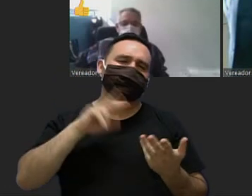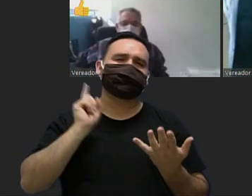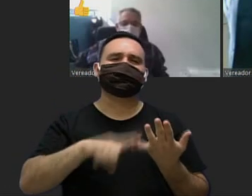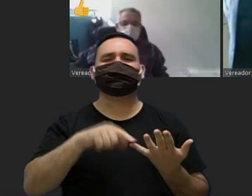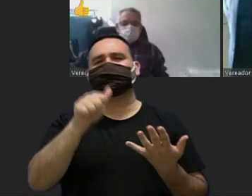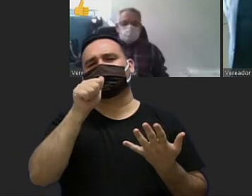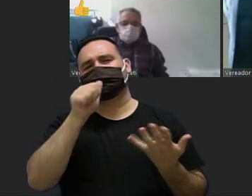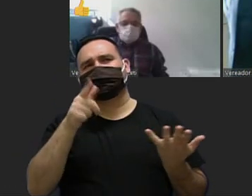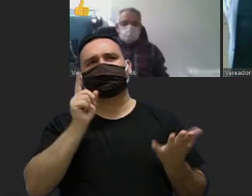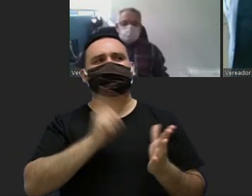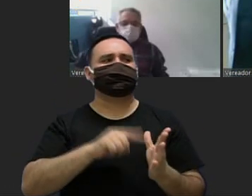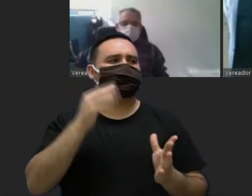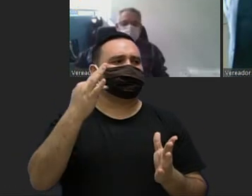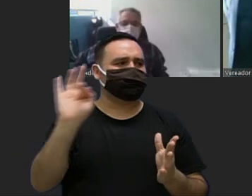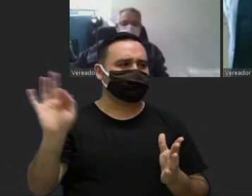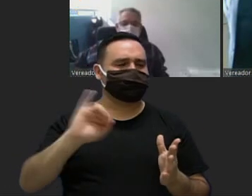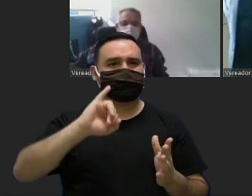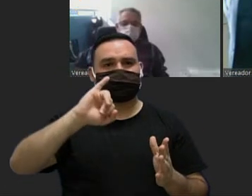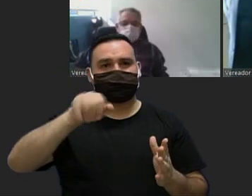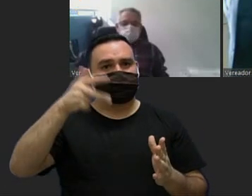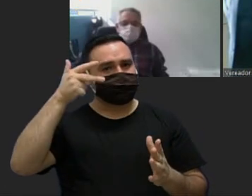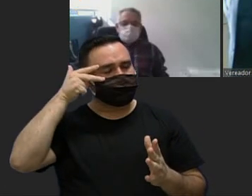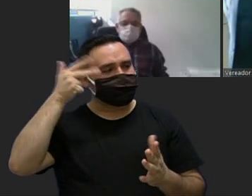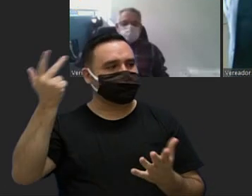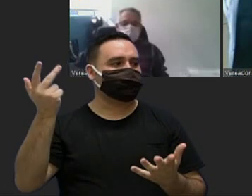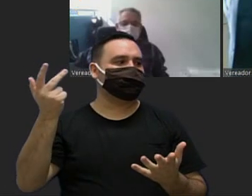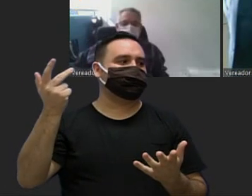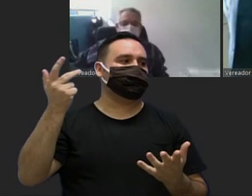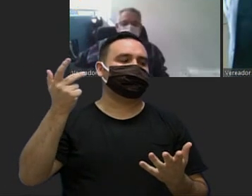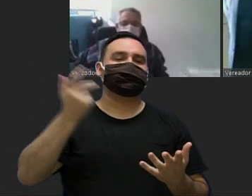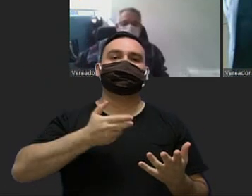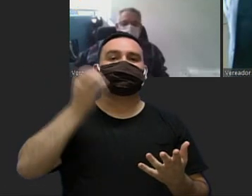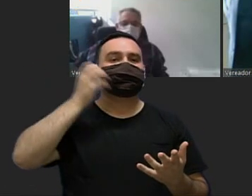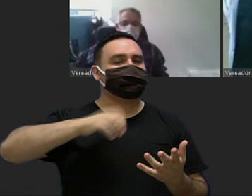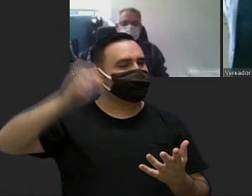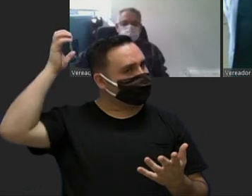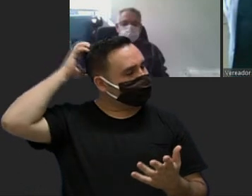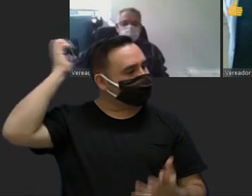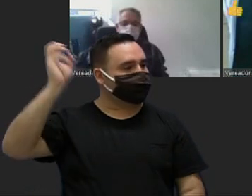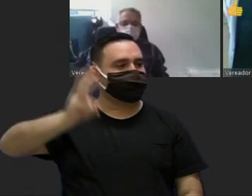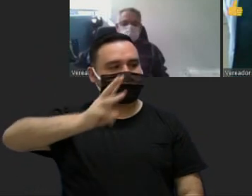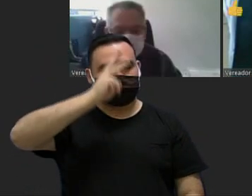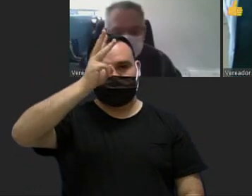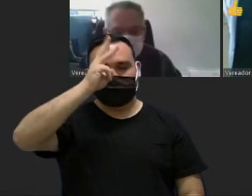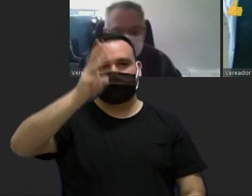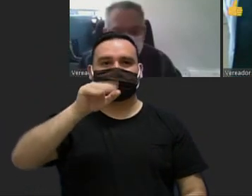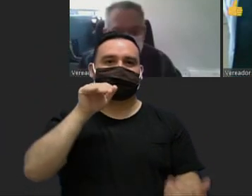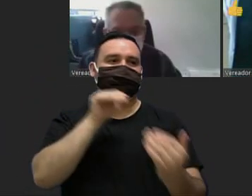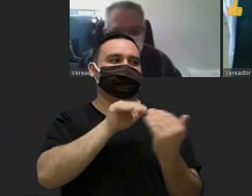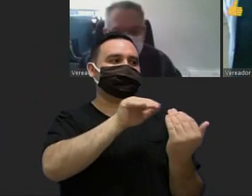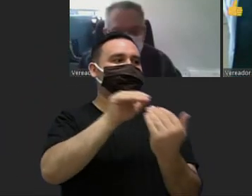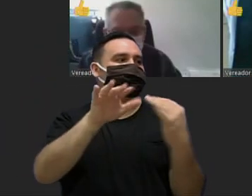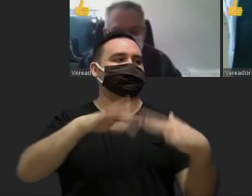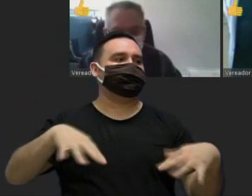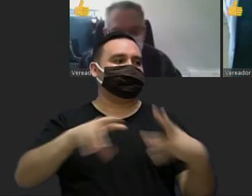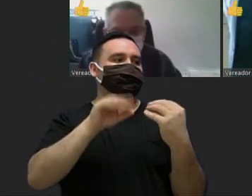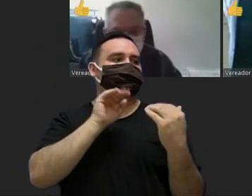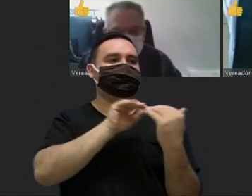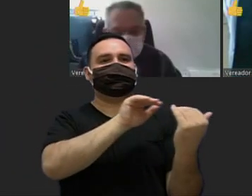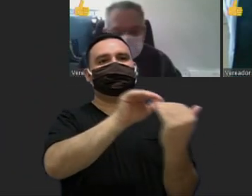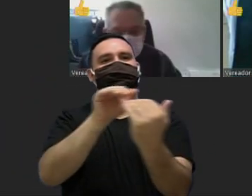Silvano França João Donizete Péricles Vanderlei Diogo fica aprovado por unanimidade